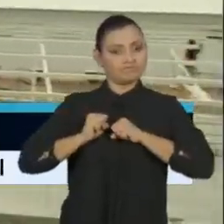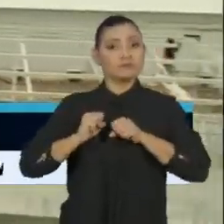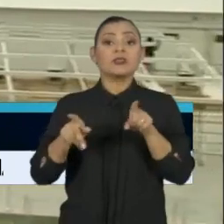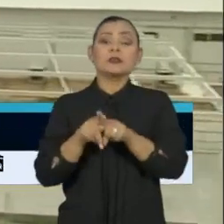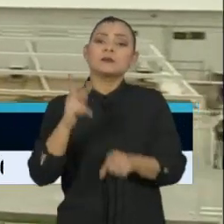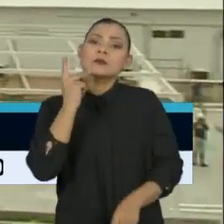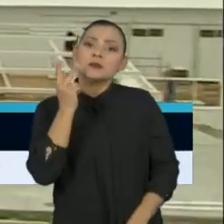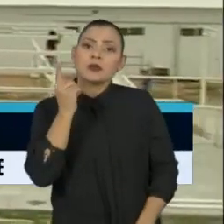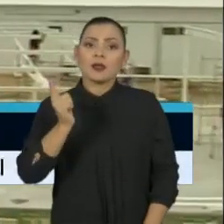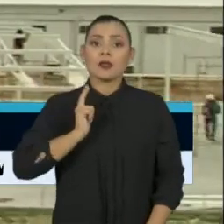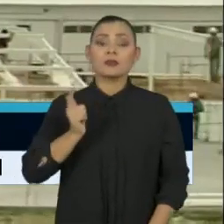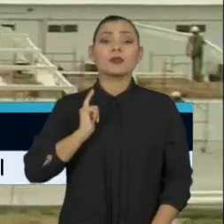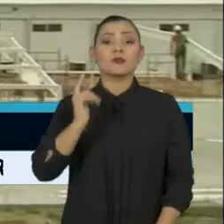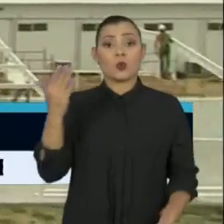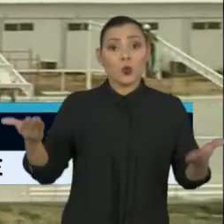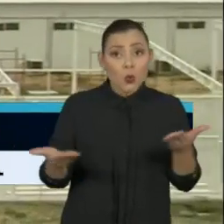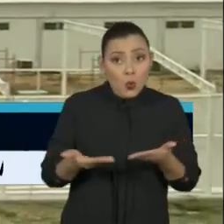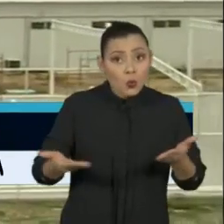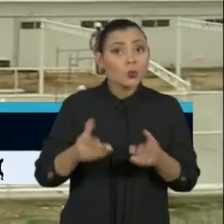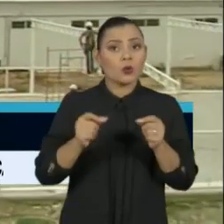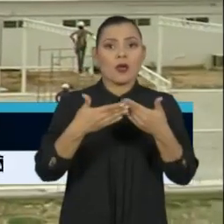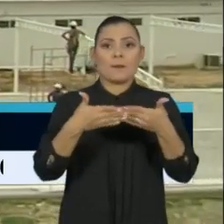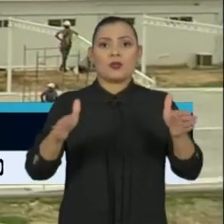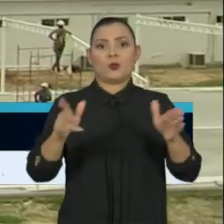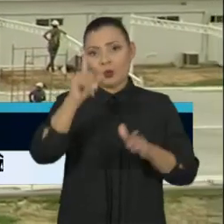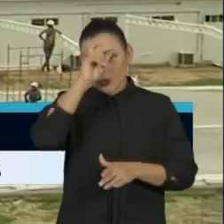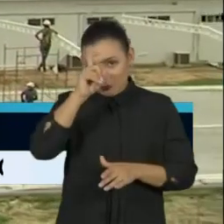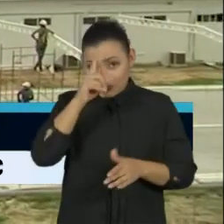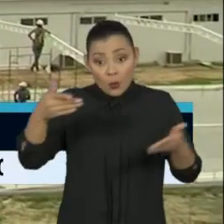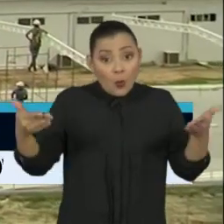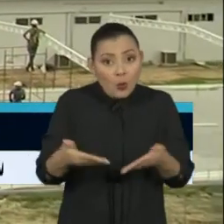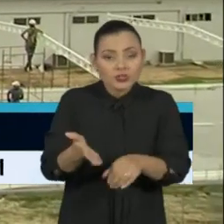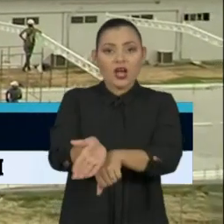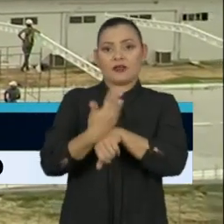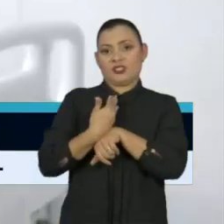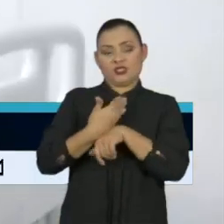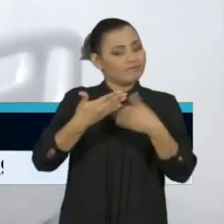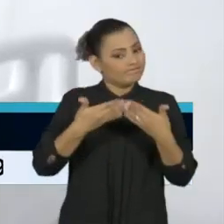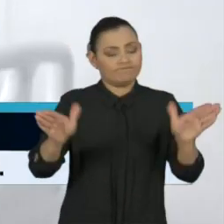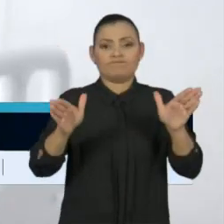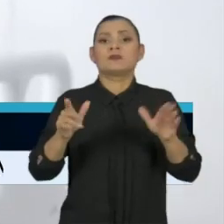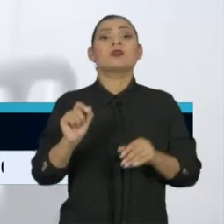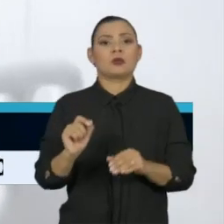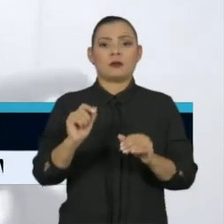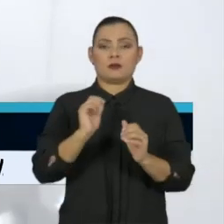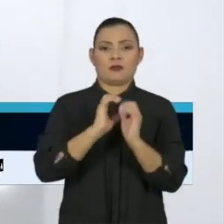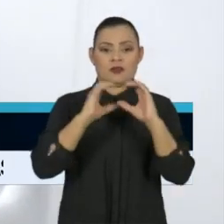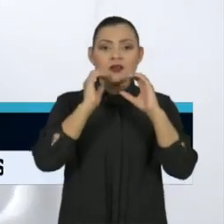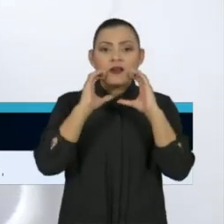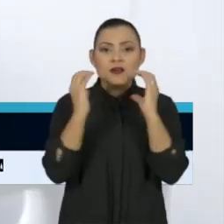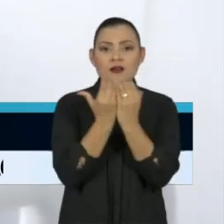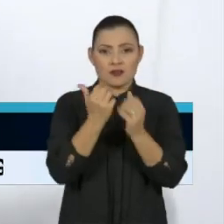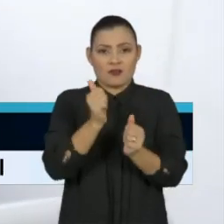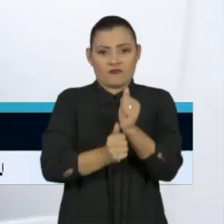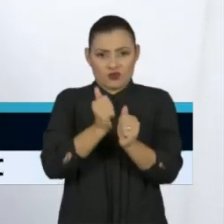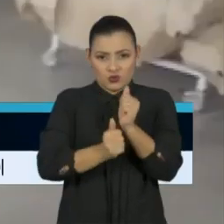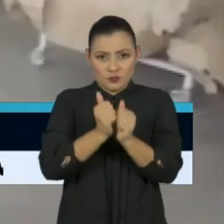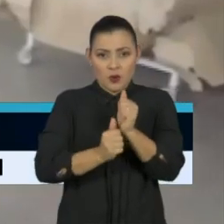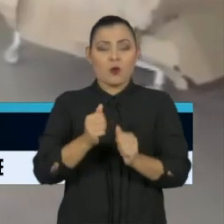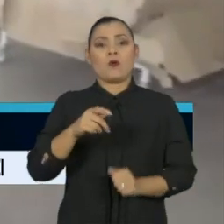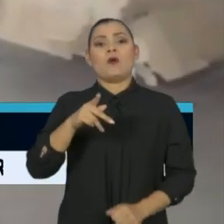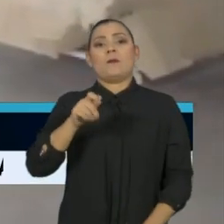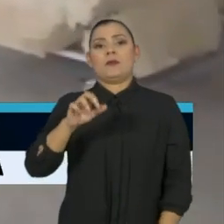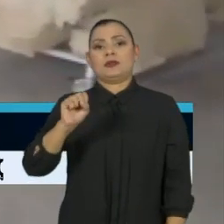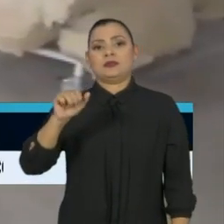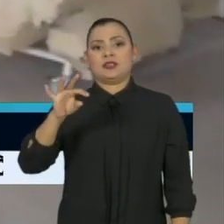Ceará, foi antecipada para hoje a abertura do hospital de campanha do estádio Presidente Vargas. Os leitos de UTI no estado estão